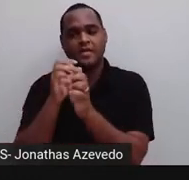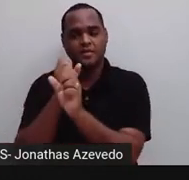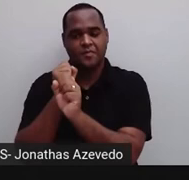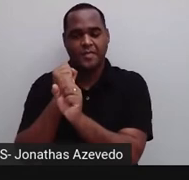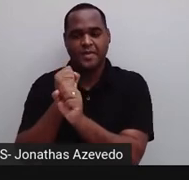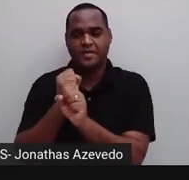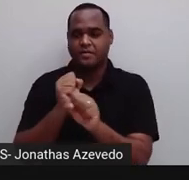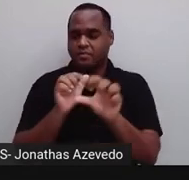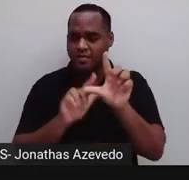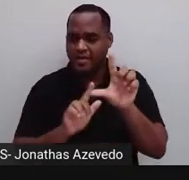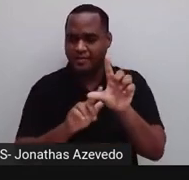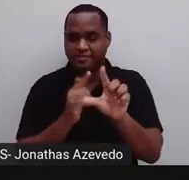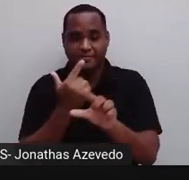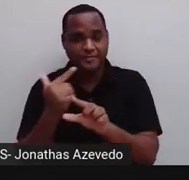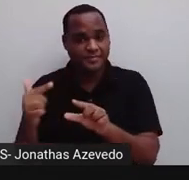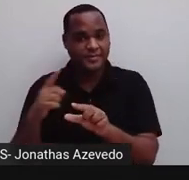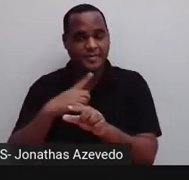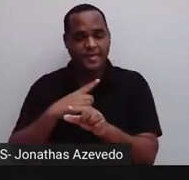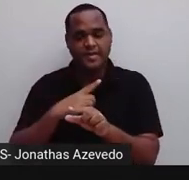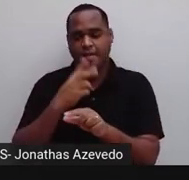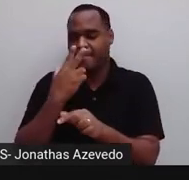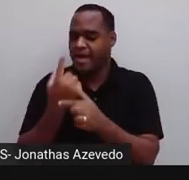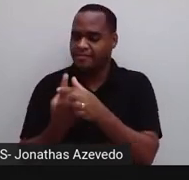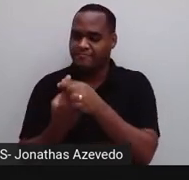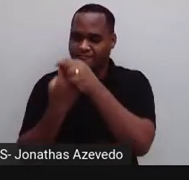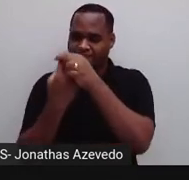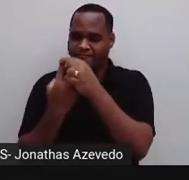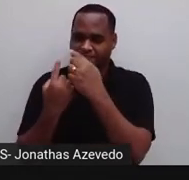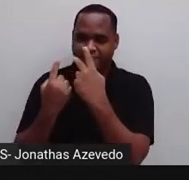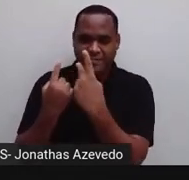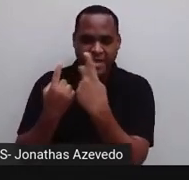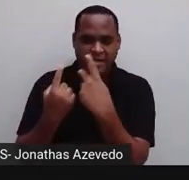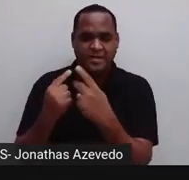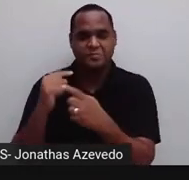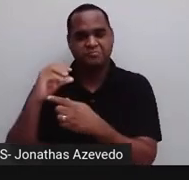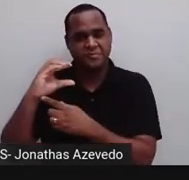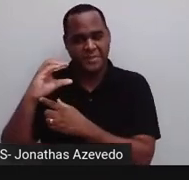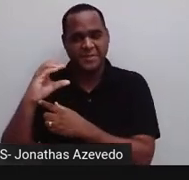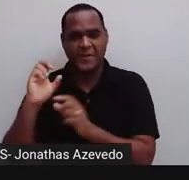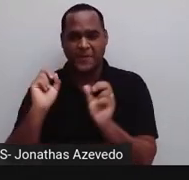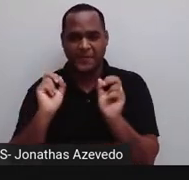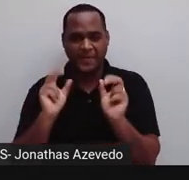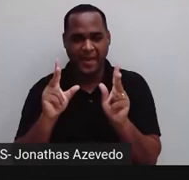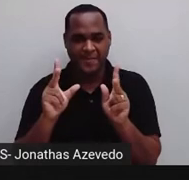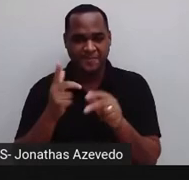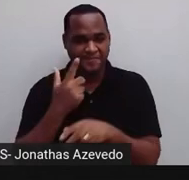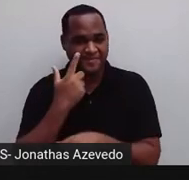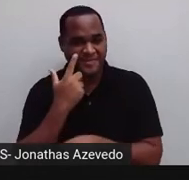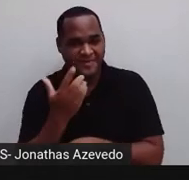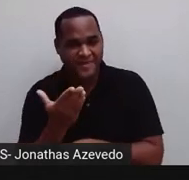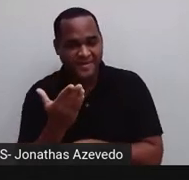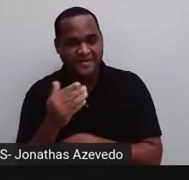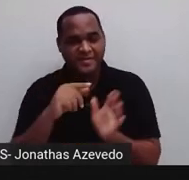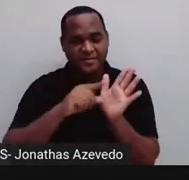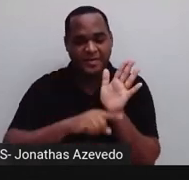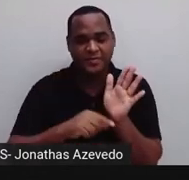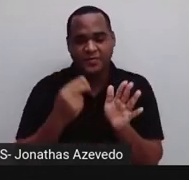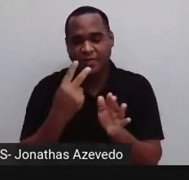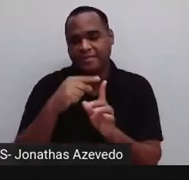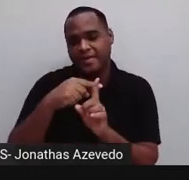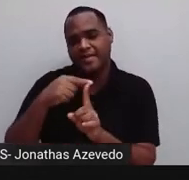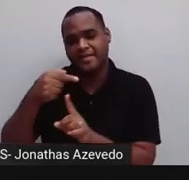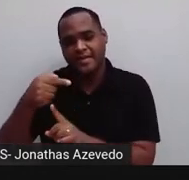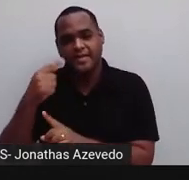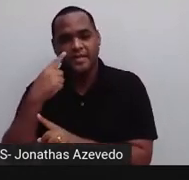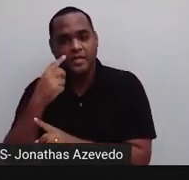que é chamado de coeficiente independente é o coeficiente C, tá bom? Então veja menos 2 mais 7 dá